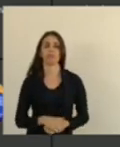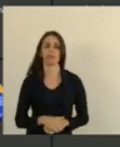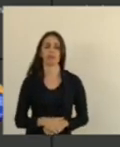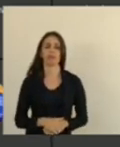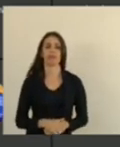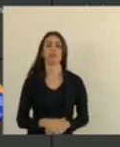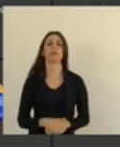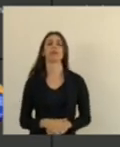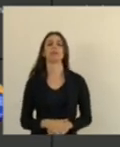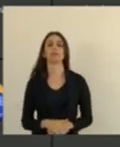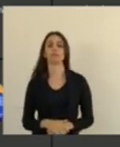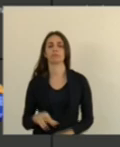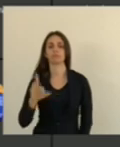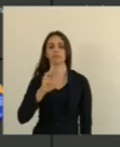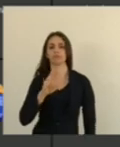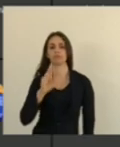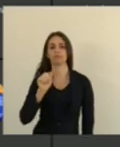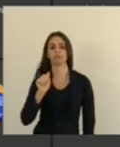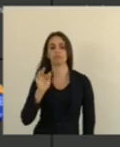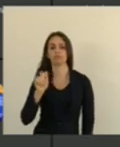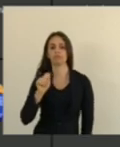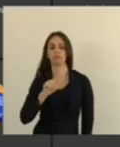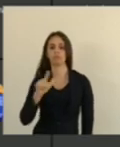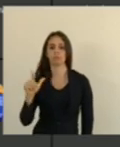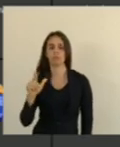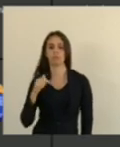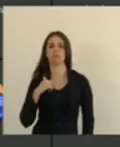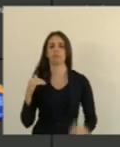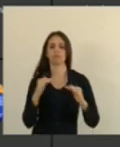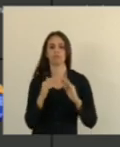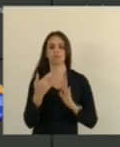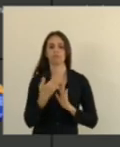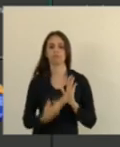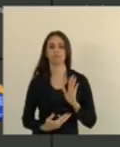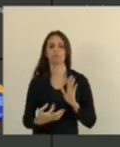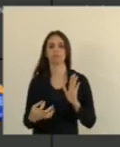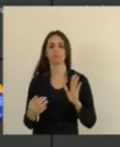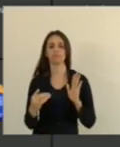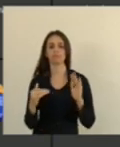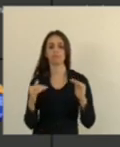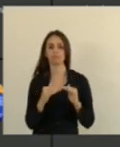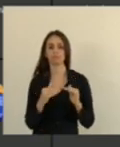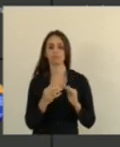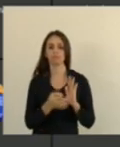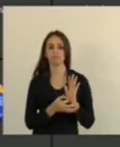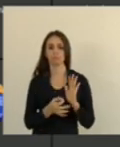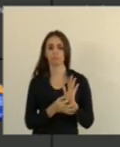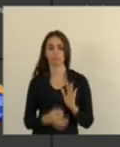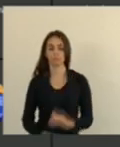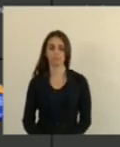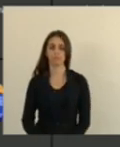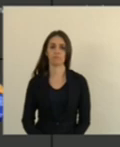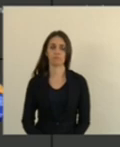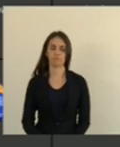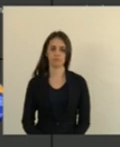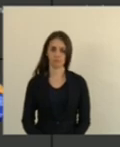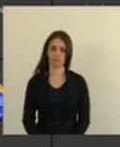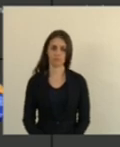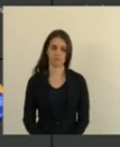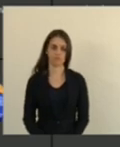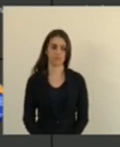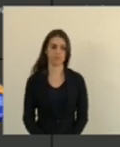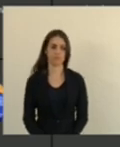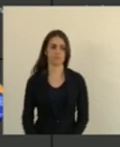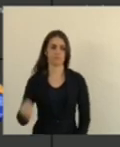deputado Doutor Rafael Fafá Acompanho o relatório De vossa excelência Ok Deputado Janice Sá E deputado